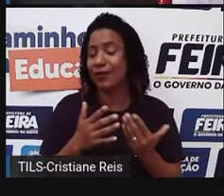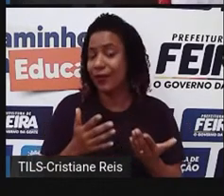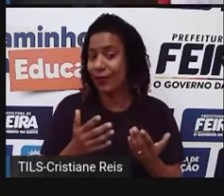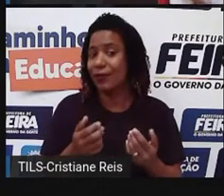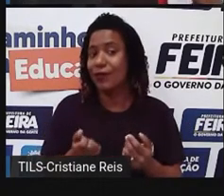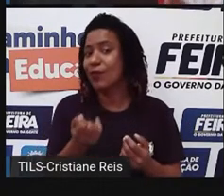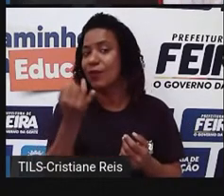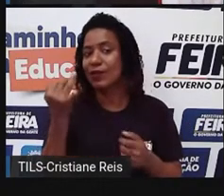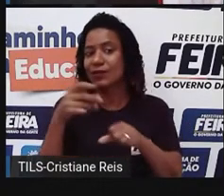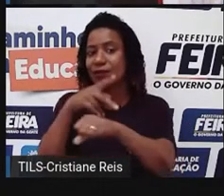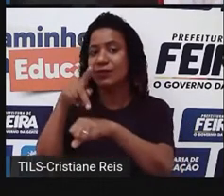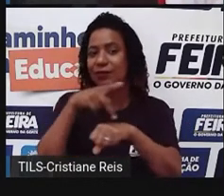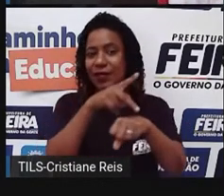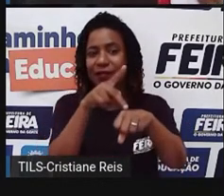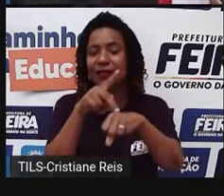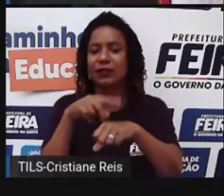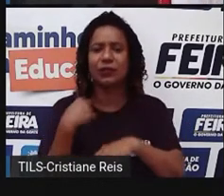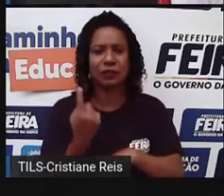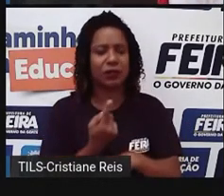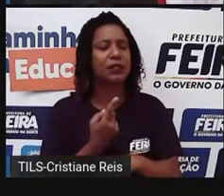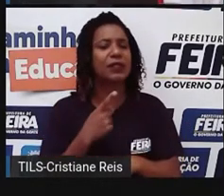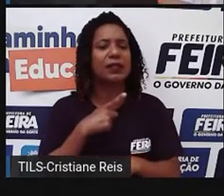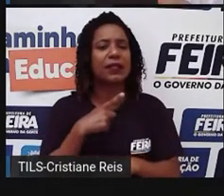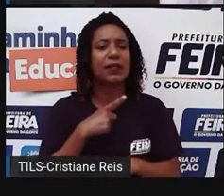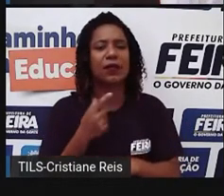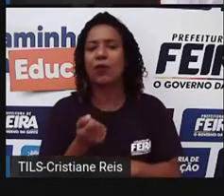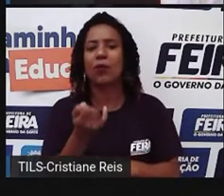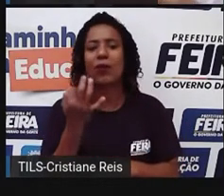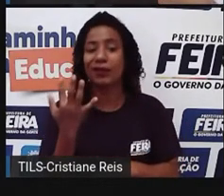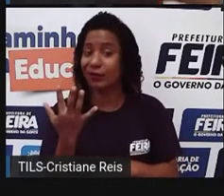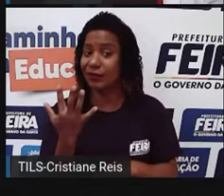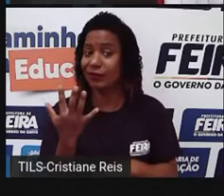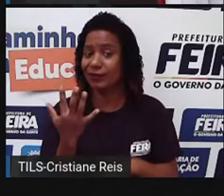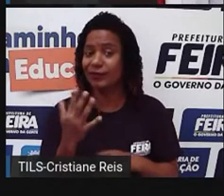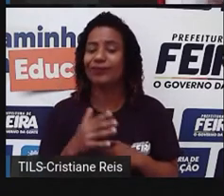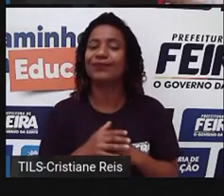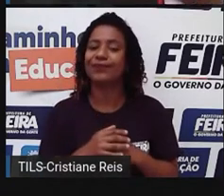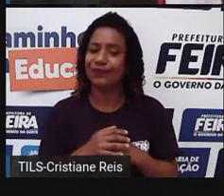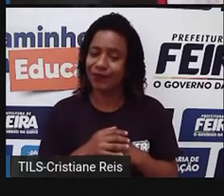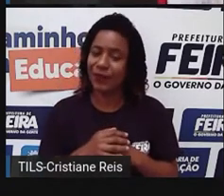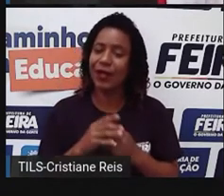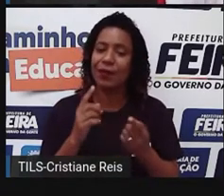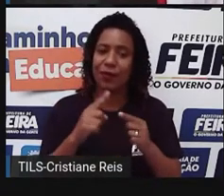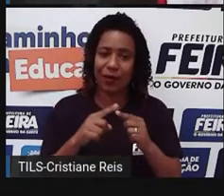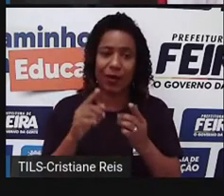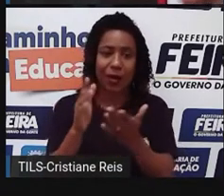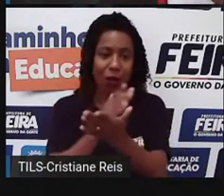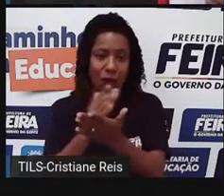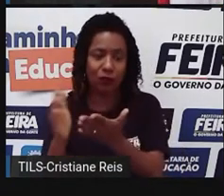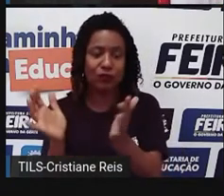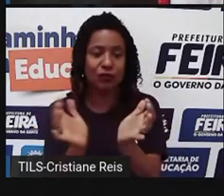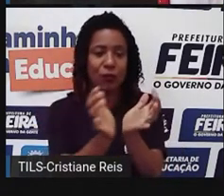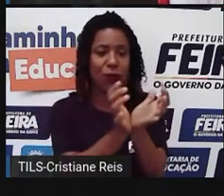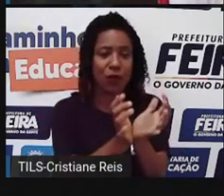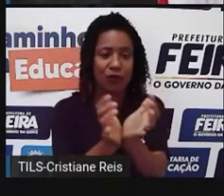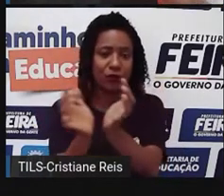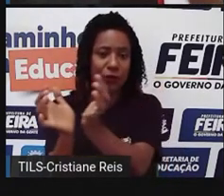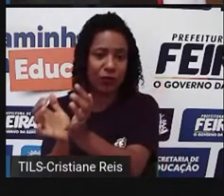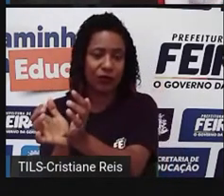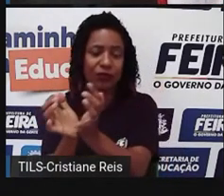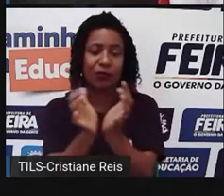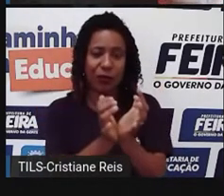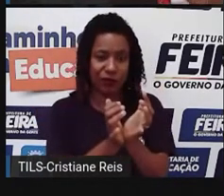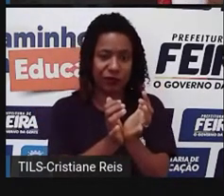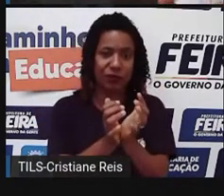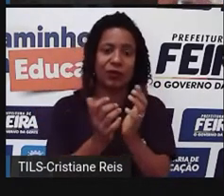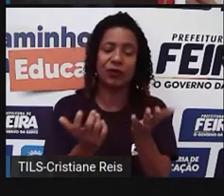temos? Primeiro, porque existem alguns, algumas nações, né, alguns povos, que eles estão